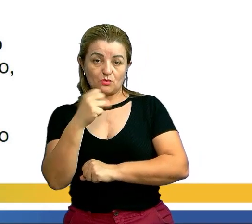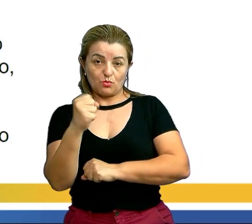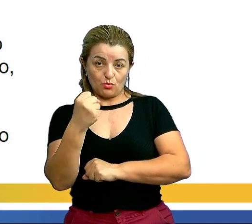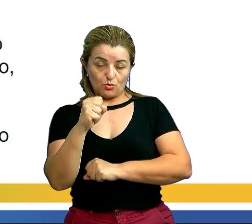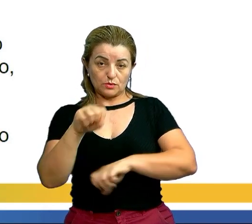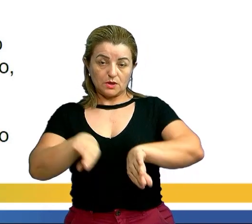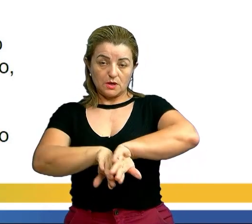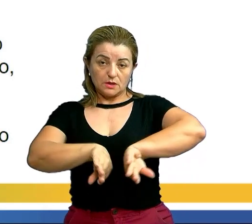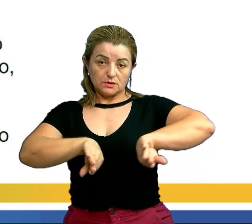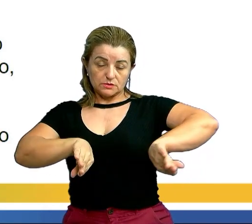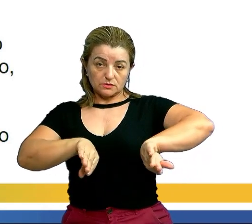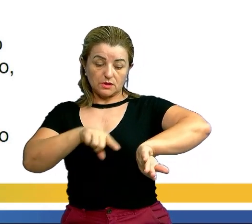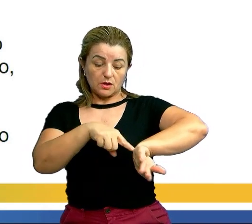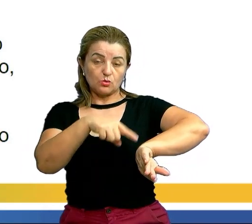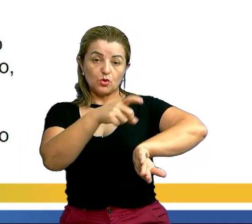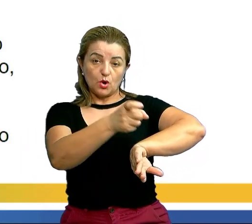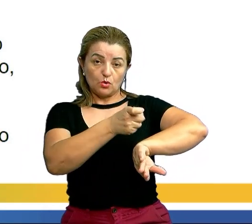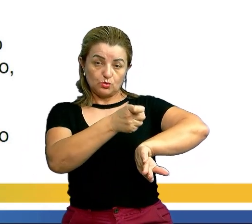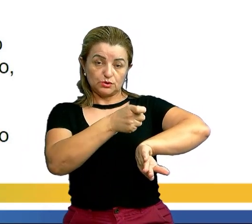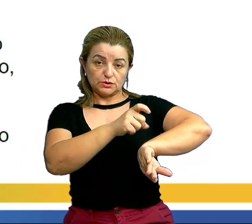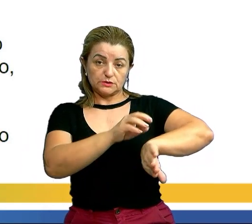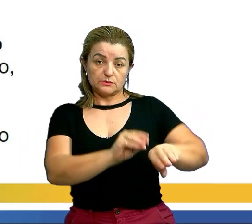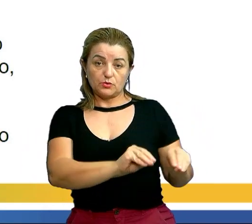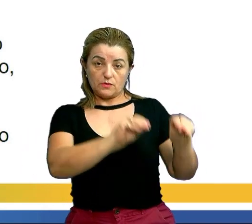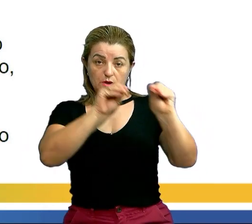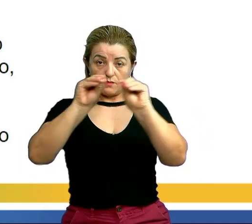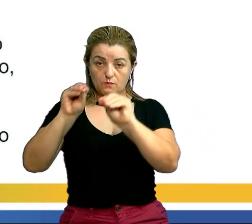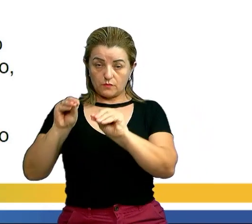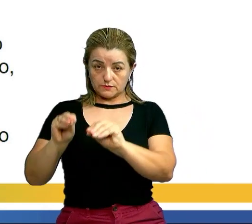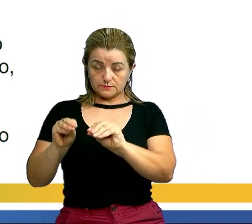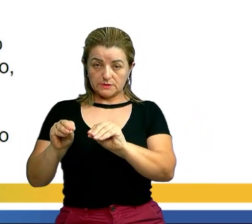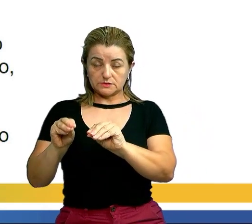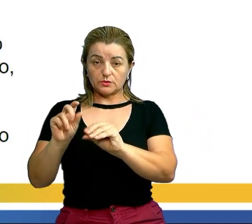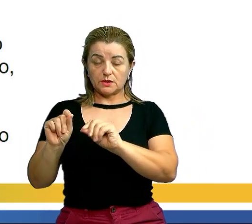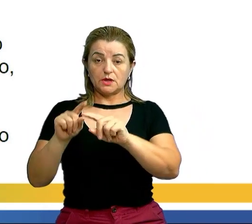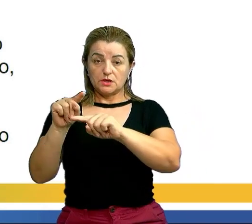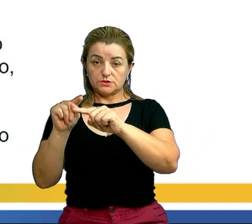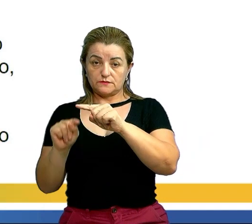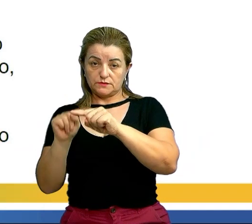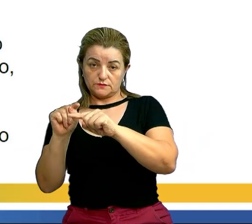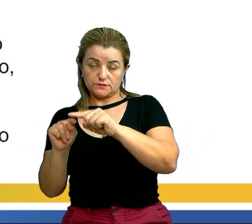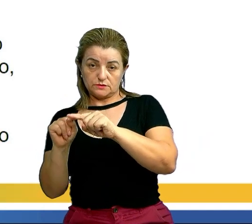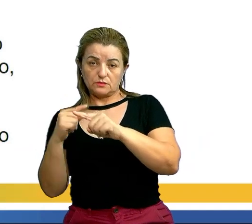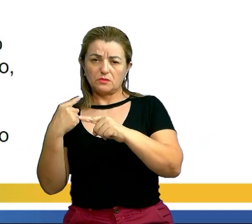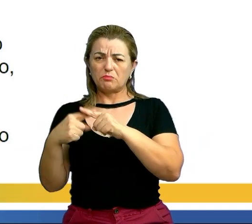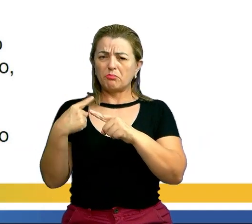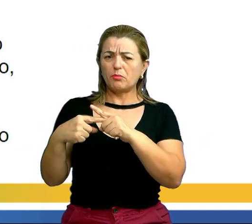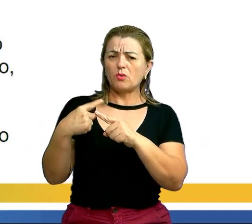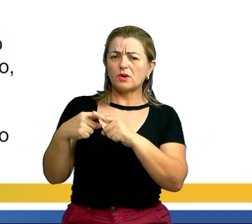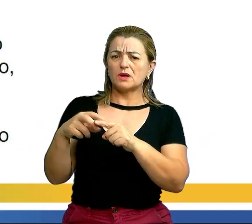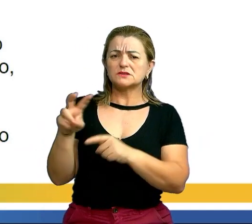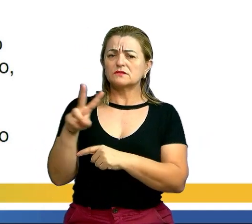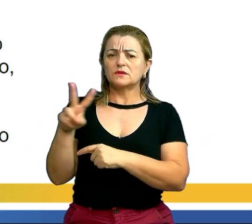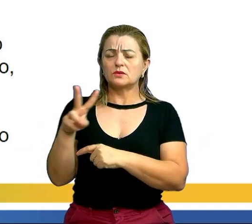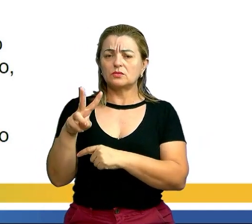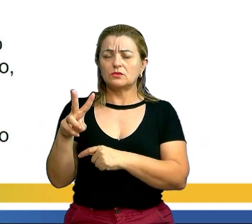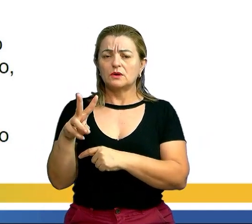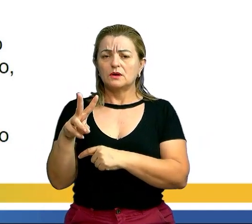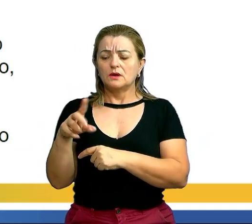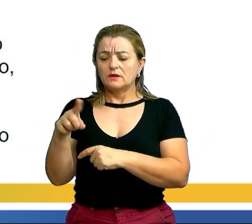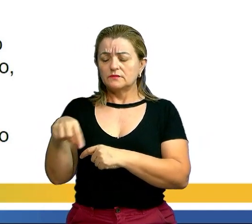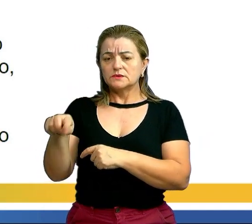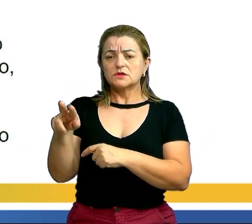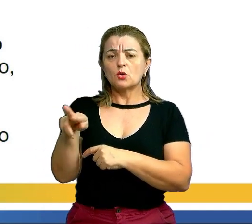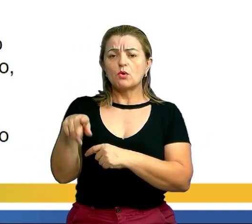que está multiplicando passa dividindo. Logo, meu X é igual a 1. Por que esse valor torna a igualdade verdadeira? Porque ao